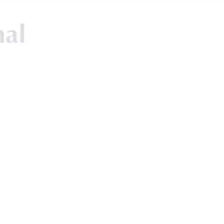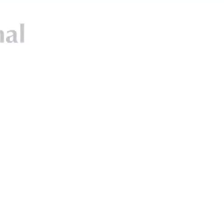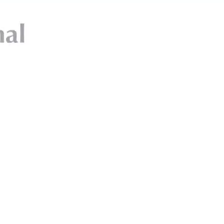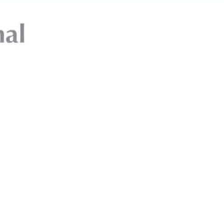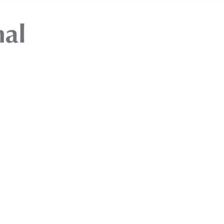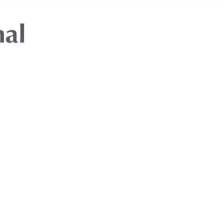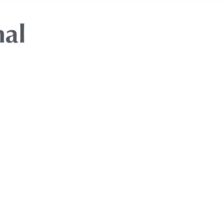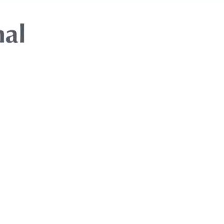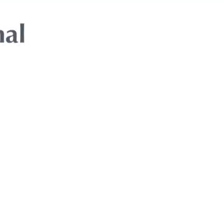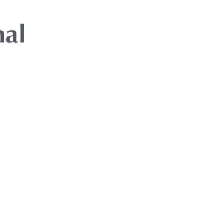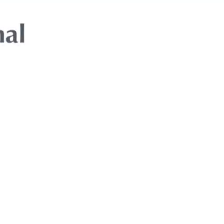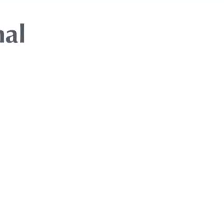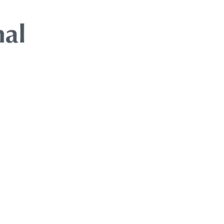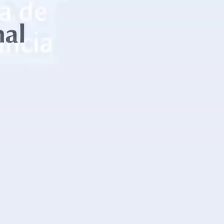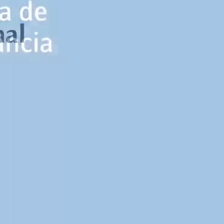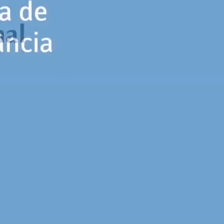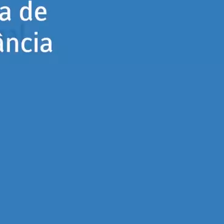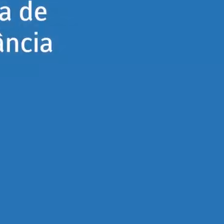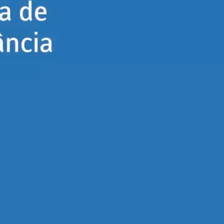Tchau.